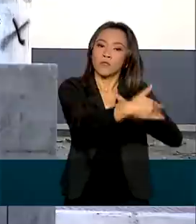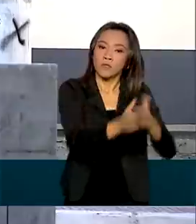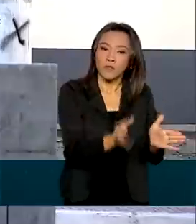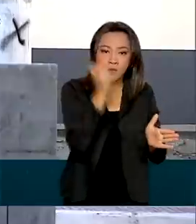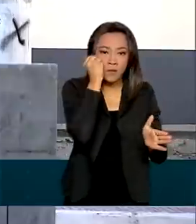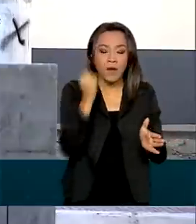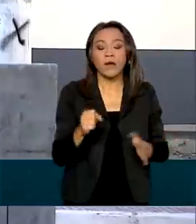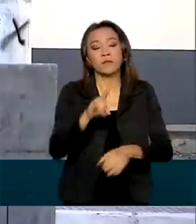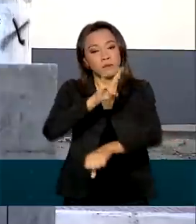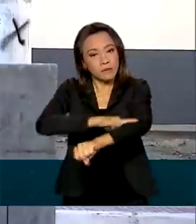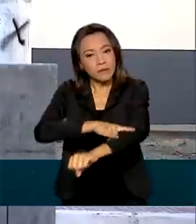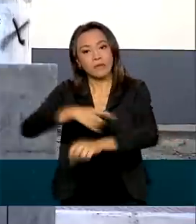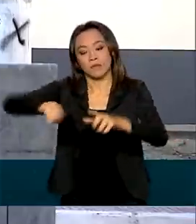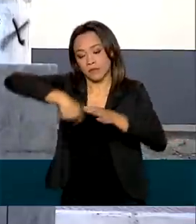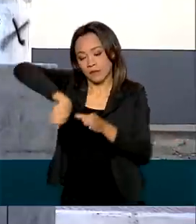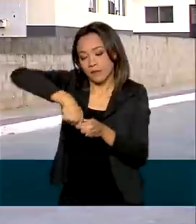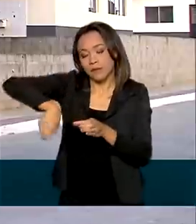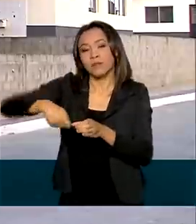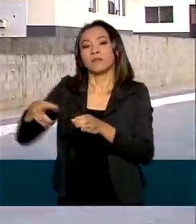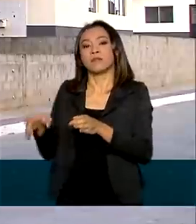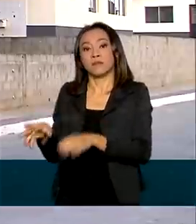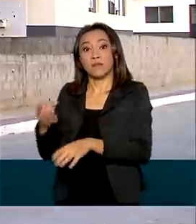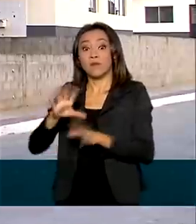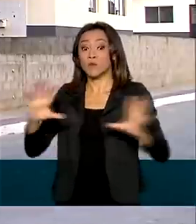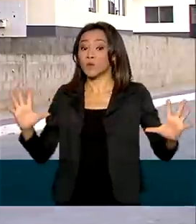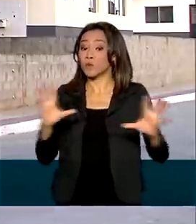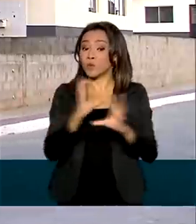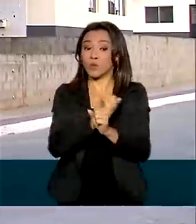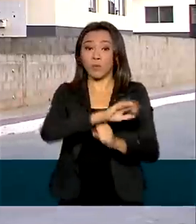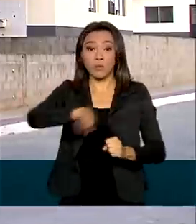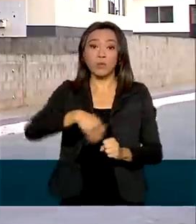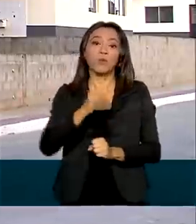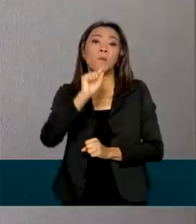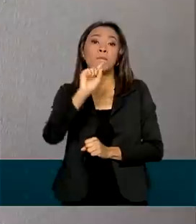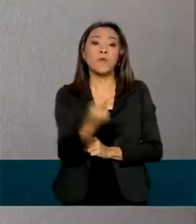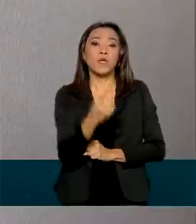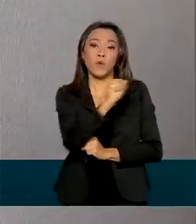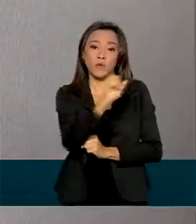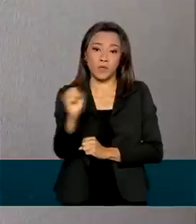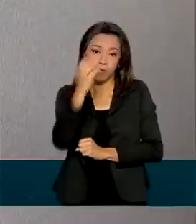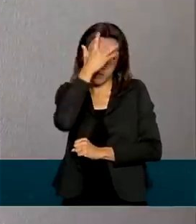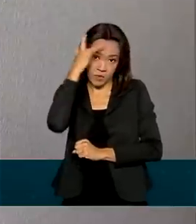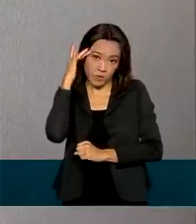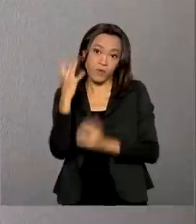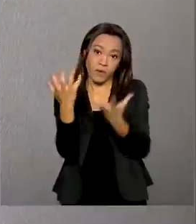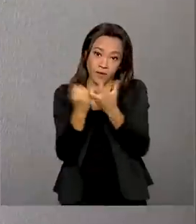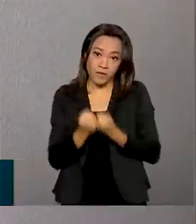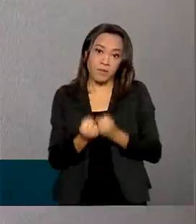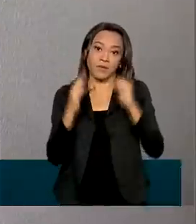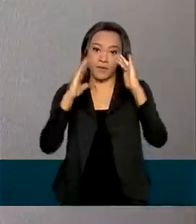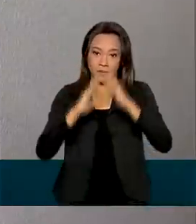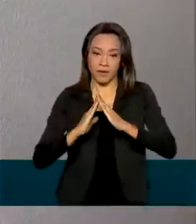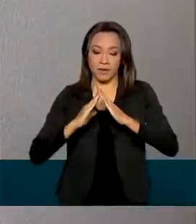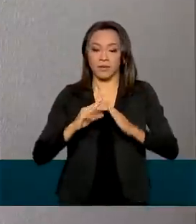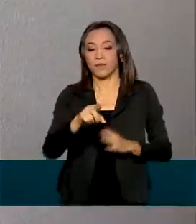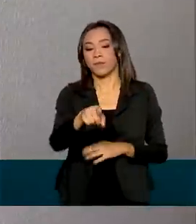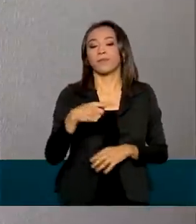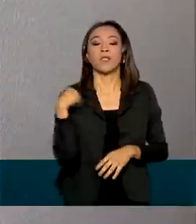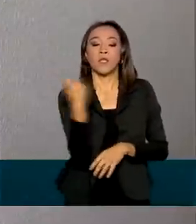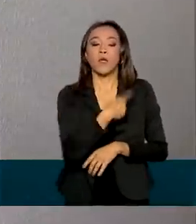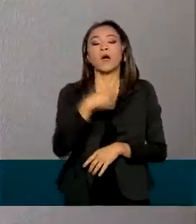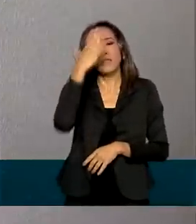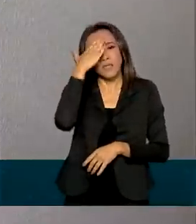banheiro. Ao todo serão beneficiadas 1.800 pessoas. Nós sabemos o valor dessa obra para essas pessoas,